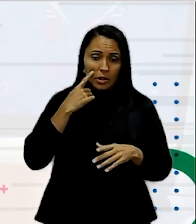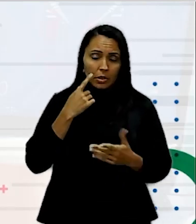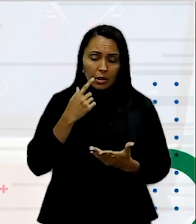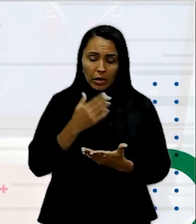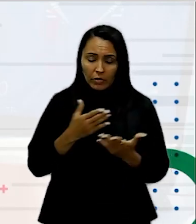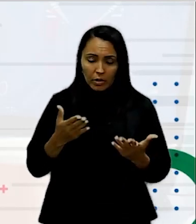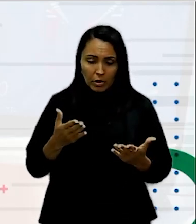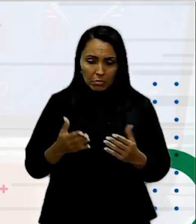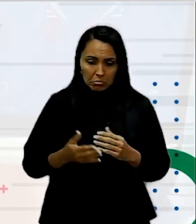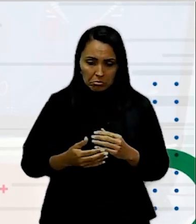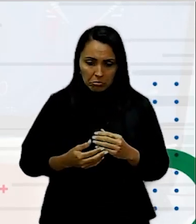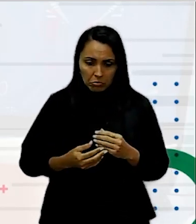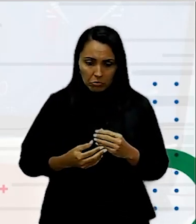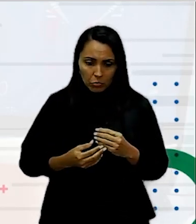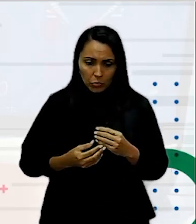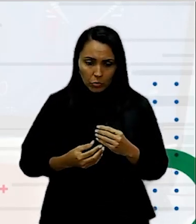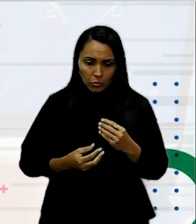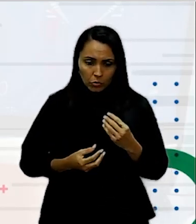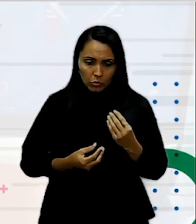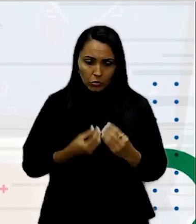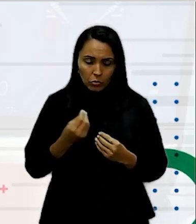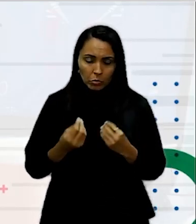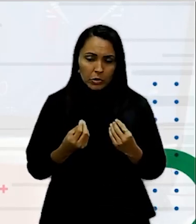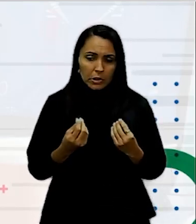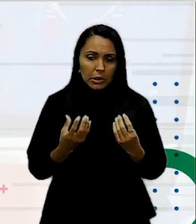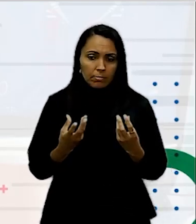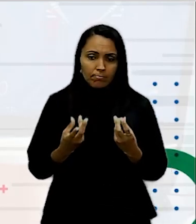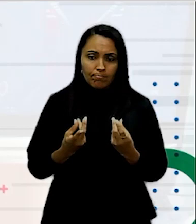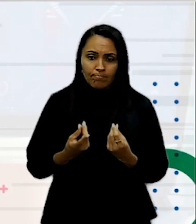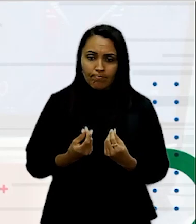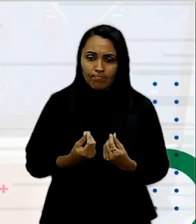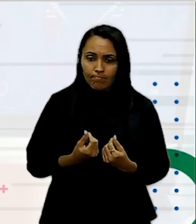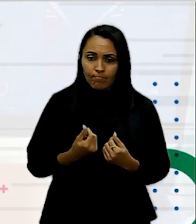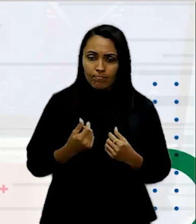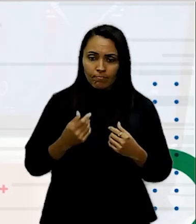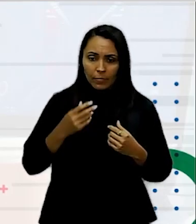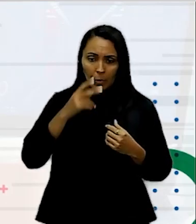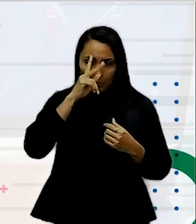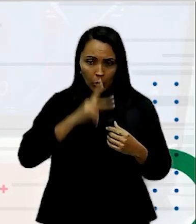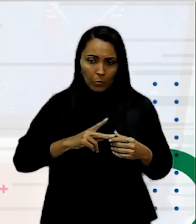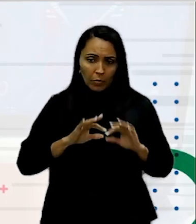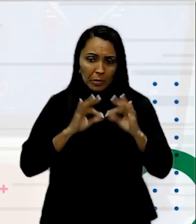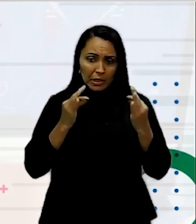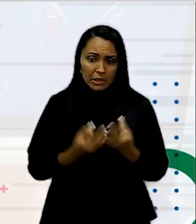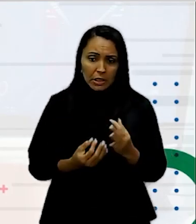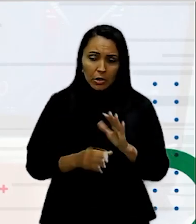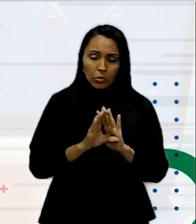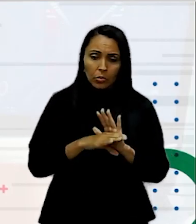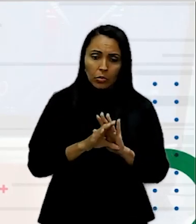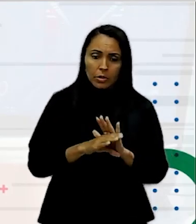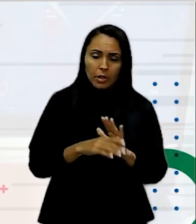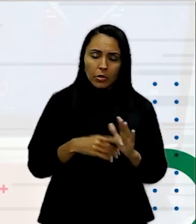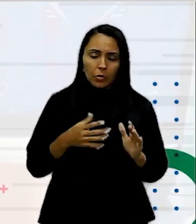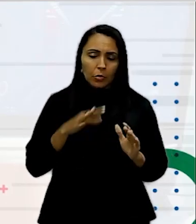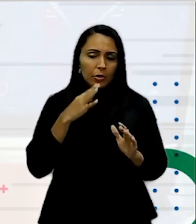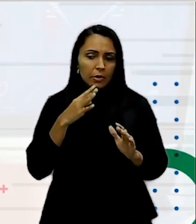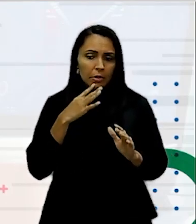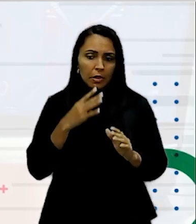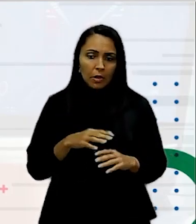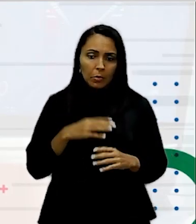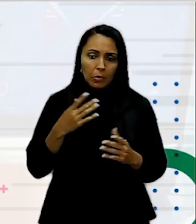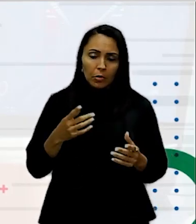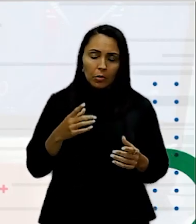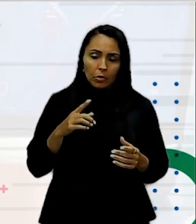se familiarizando com esse conceito Mas, por exemplo, nós, como eu falei, nós somos